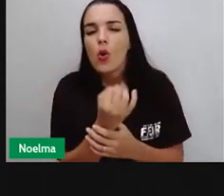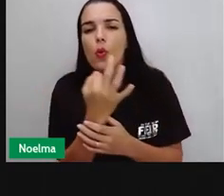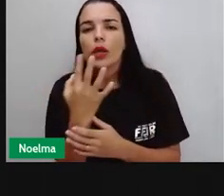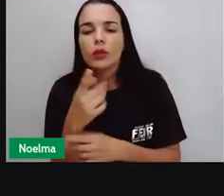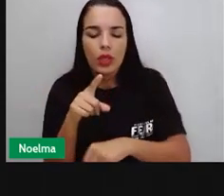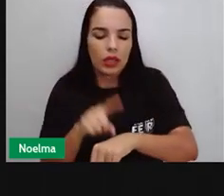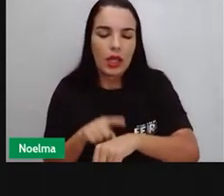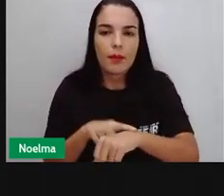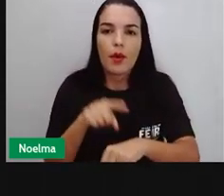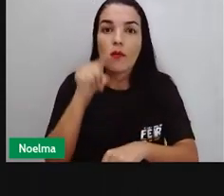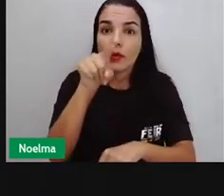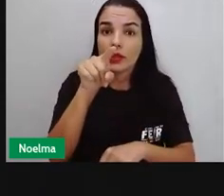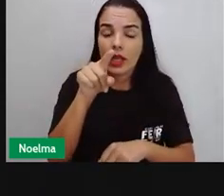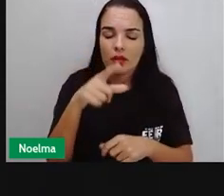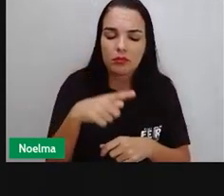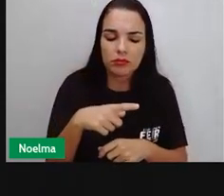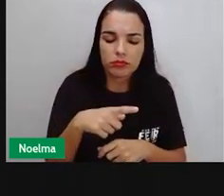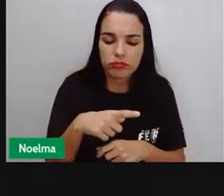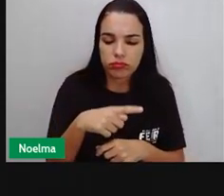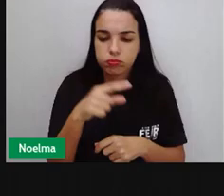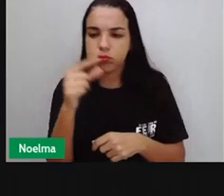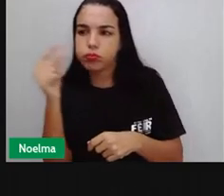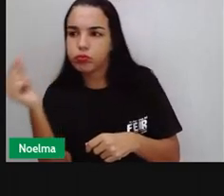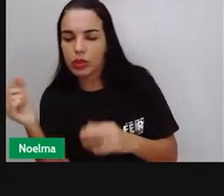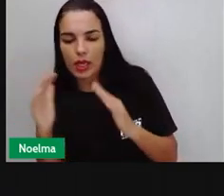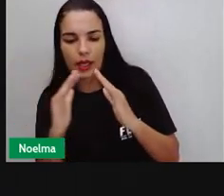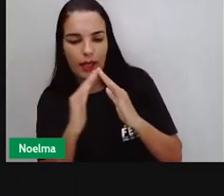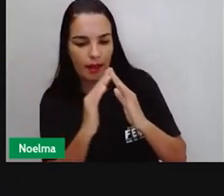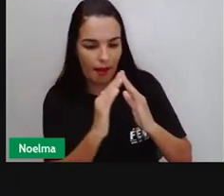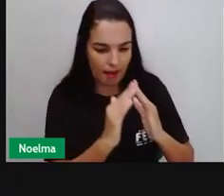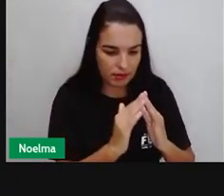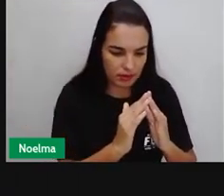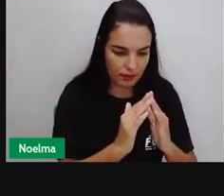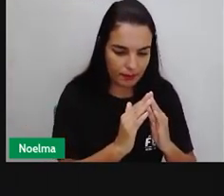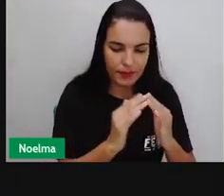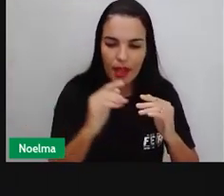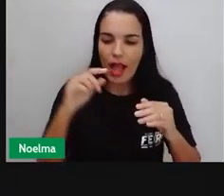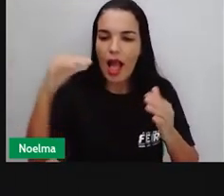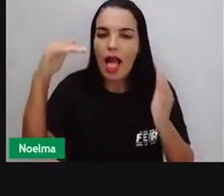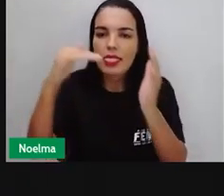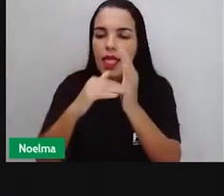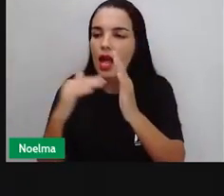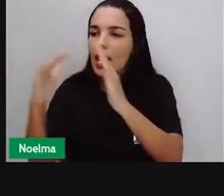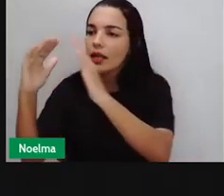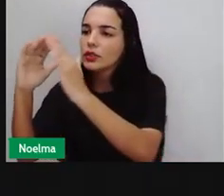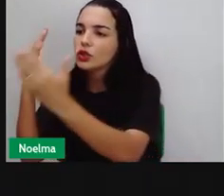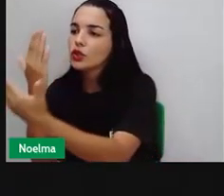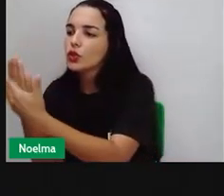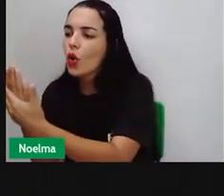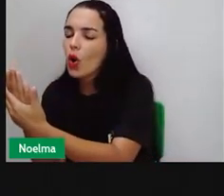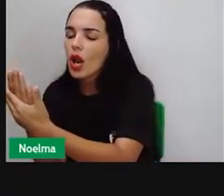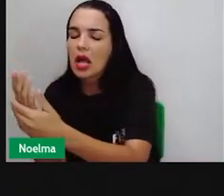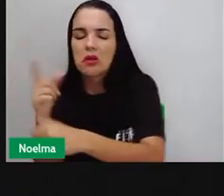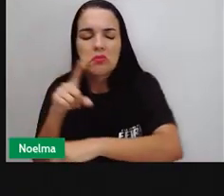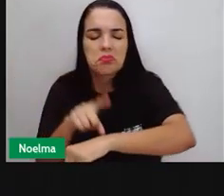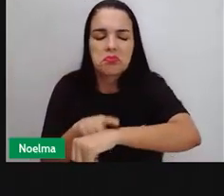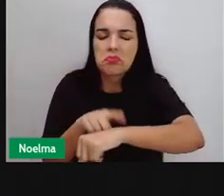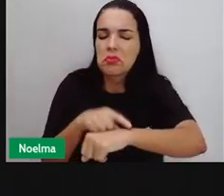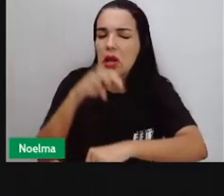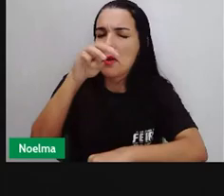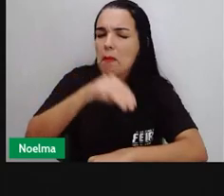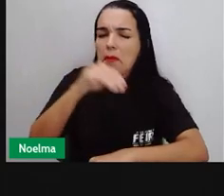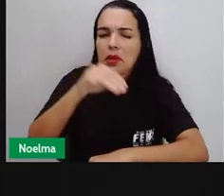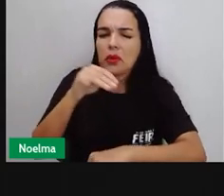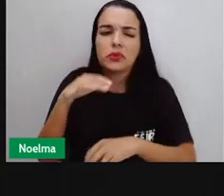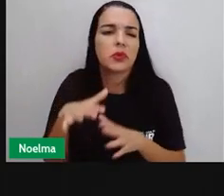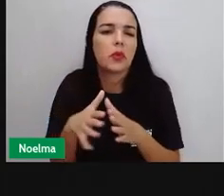vir Da sua escola Até Da sua casa Até a escola Que vocês estudam Ou da escola Até a